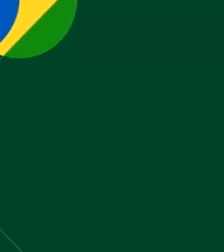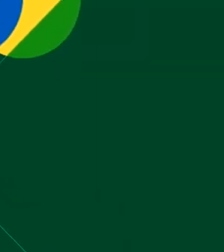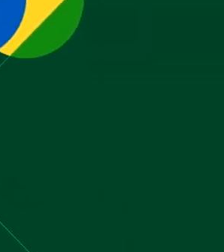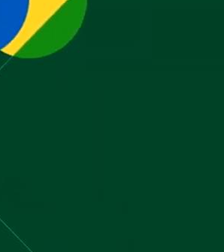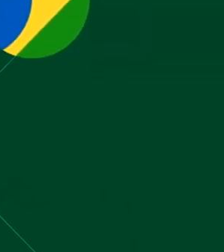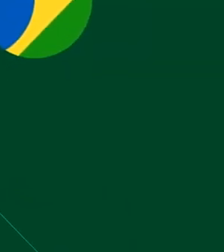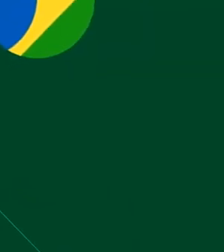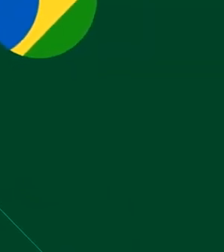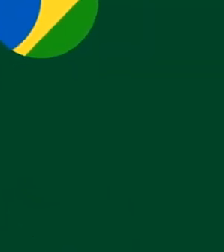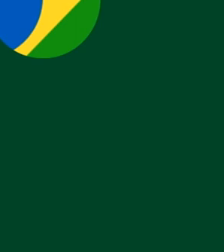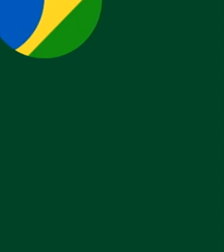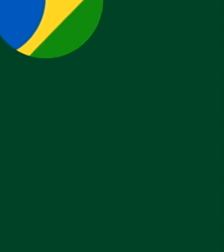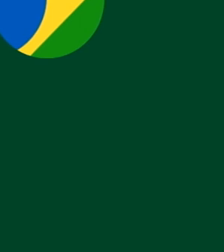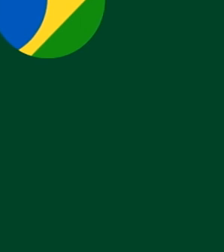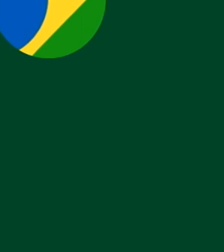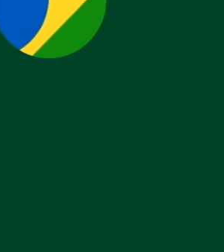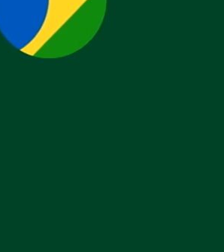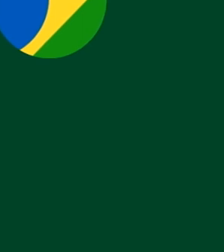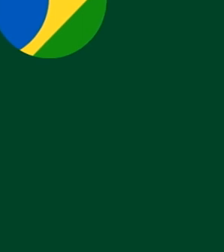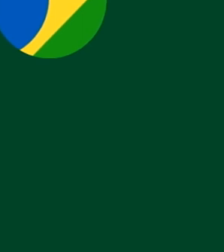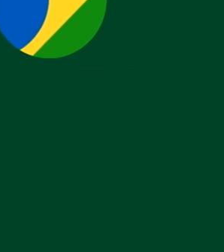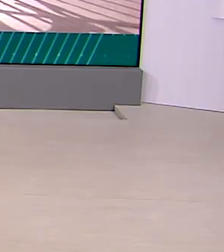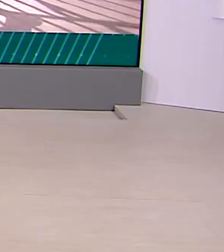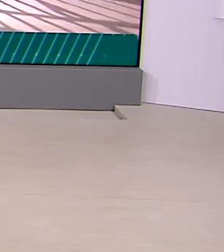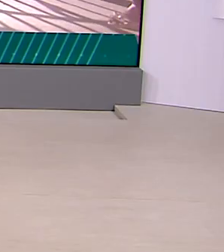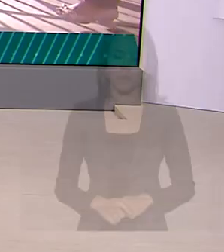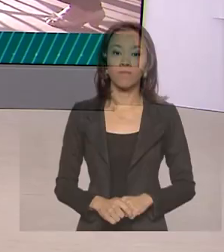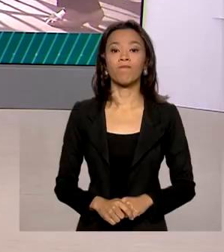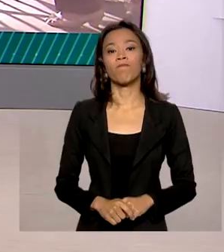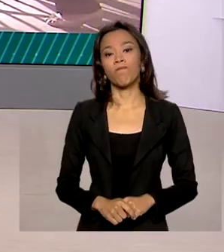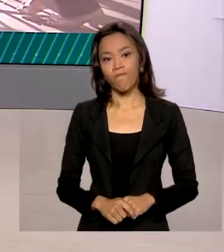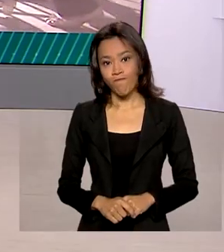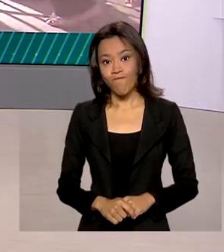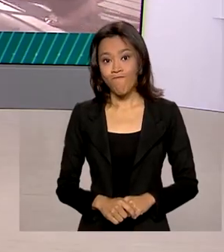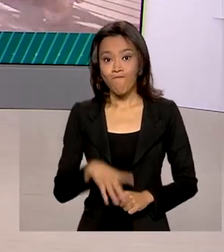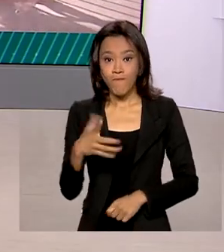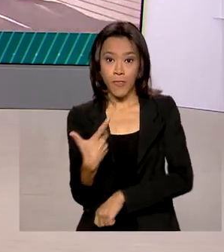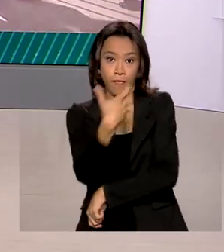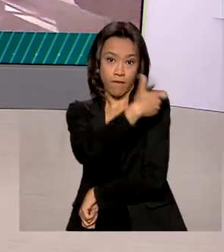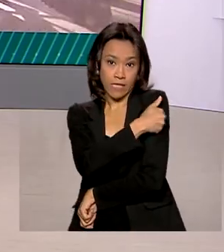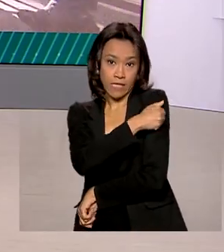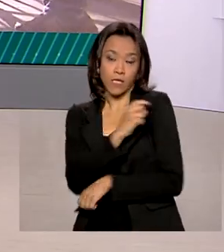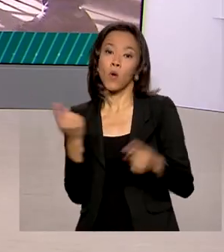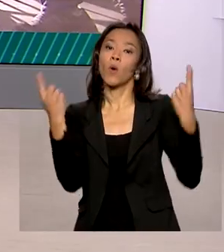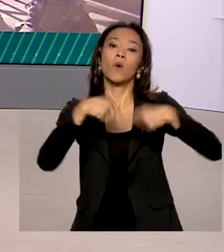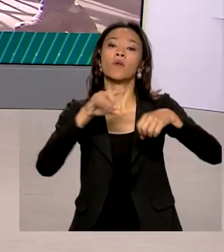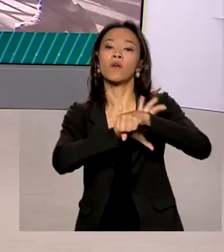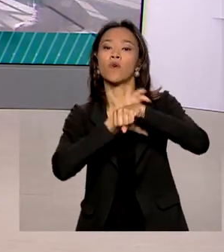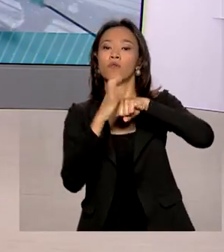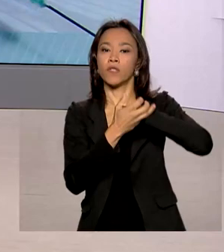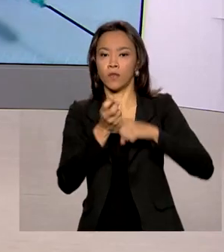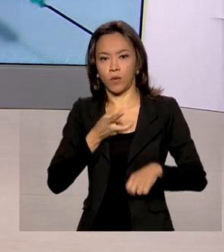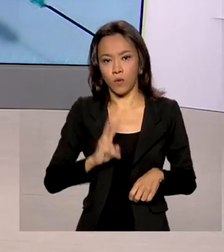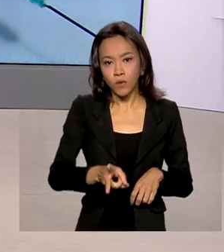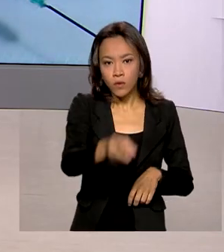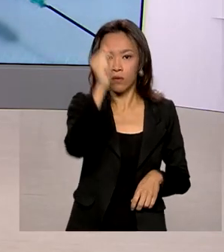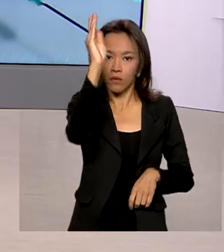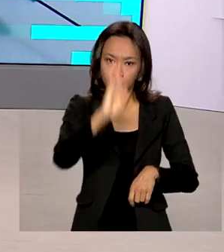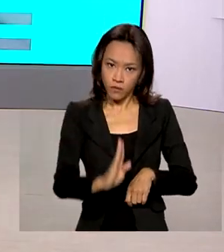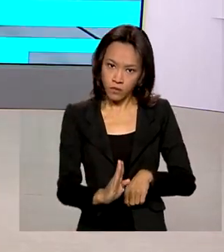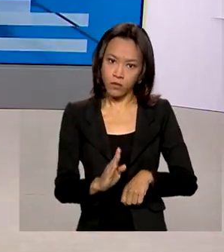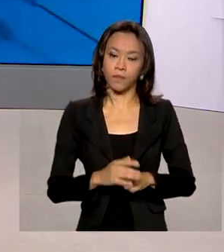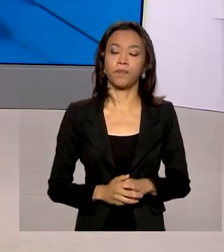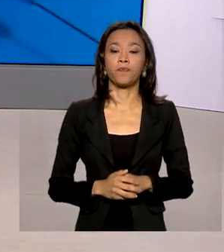Momento Saúde E a vacinação contra a Covid-19 segue pelo país.